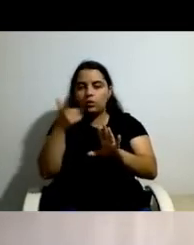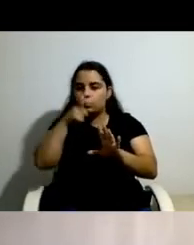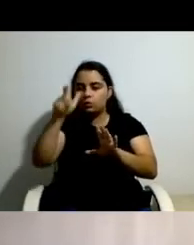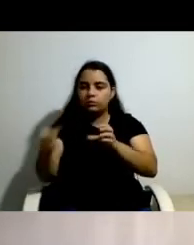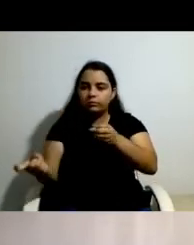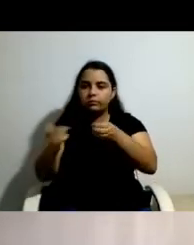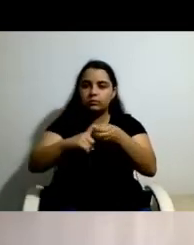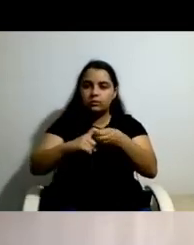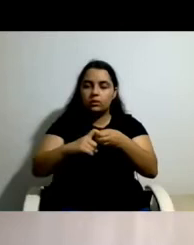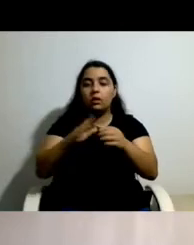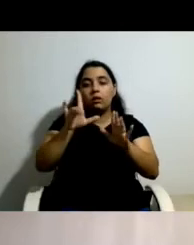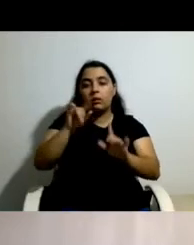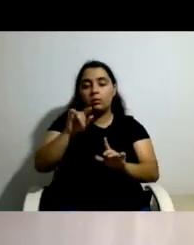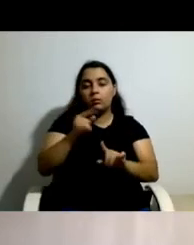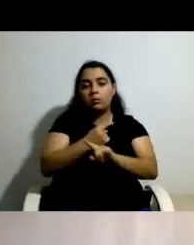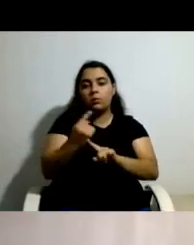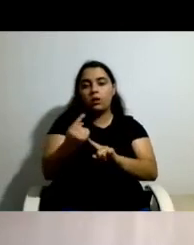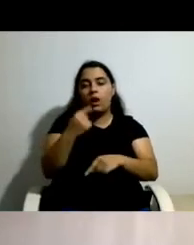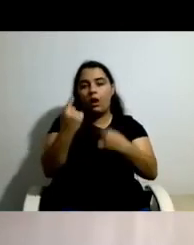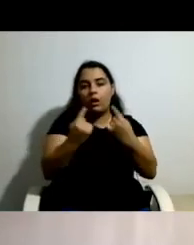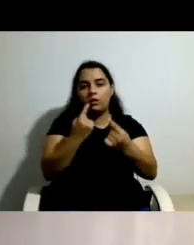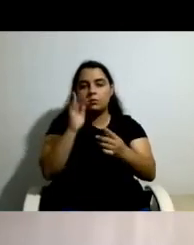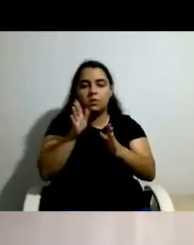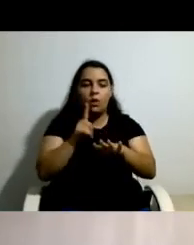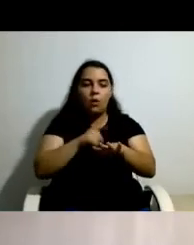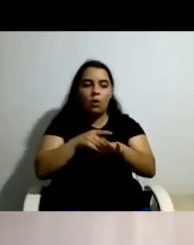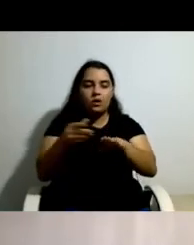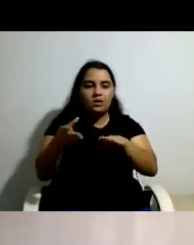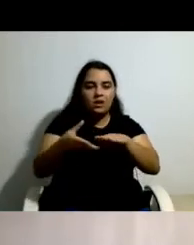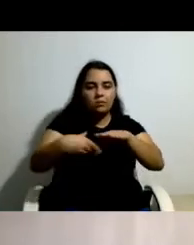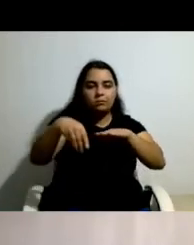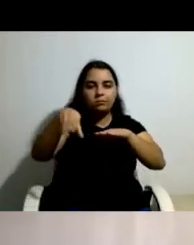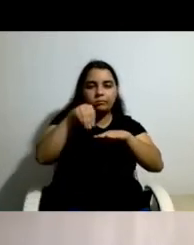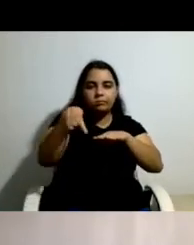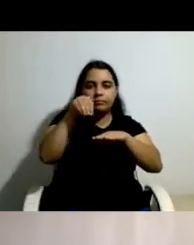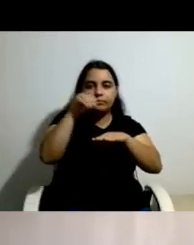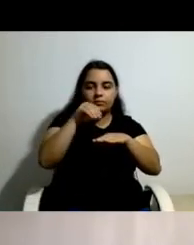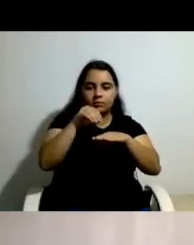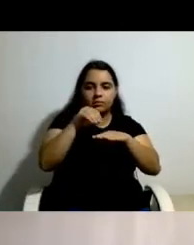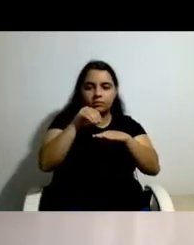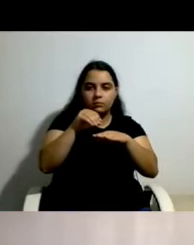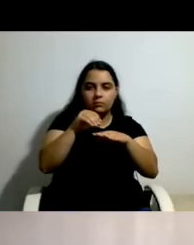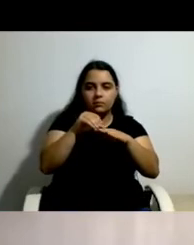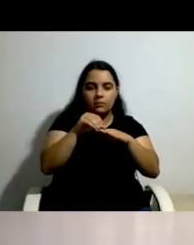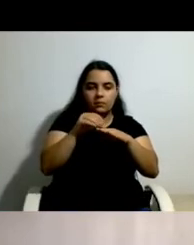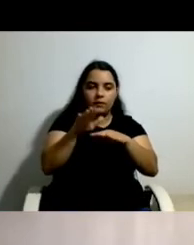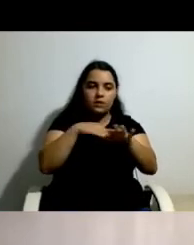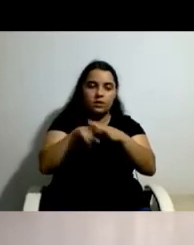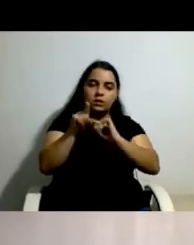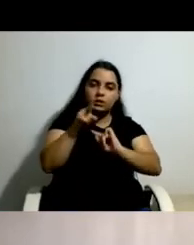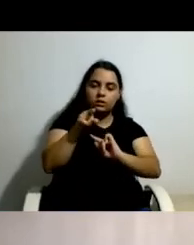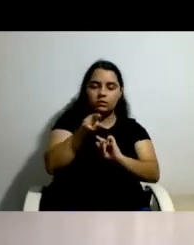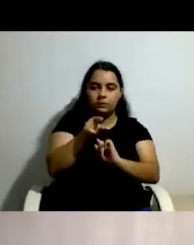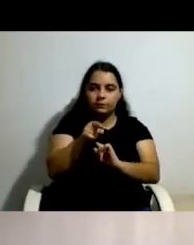superior para fazer face a essa mudança tão importante na autonomia das pessoas. Por outro lado,